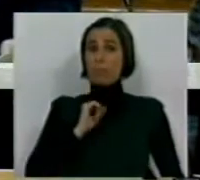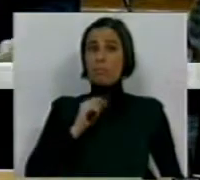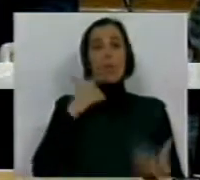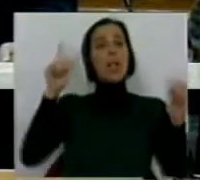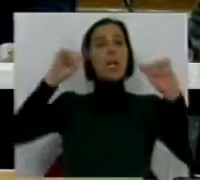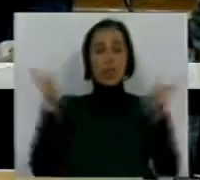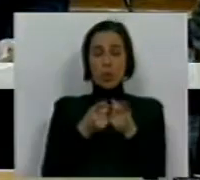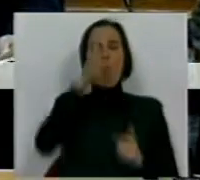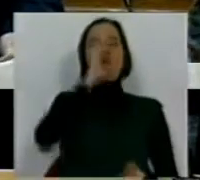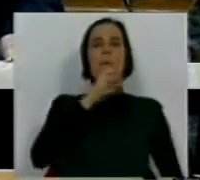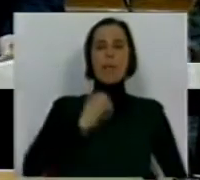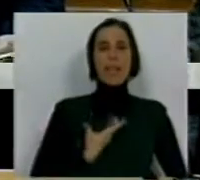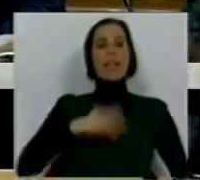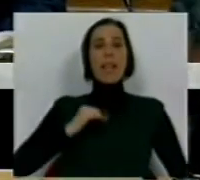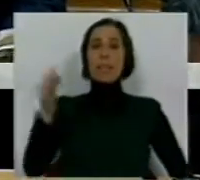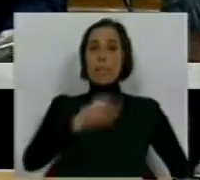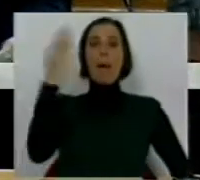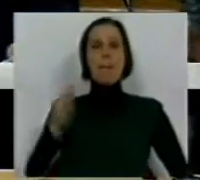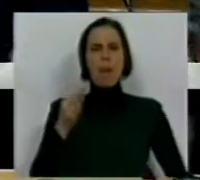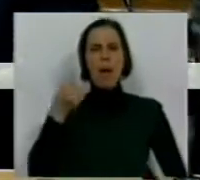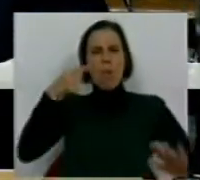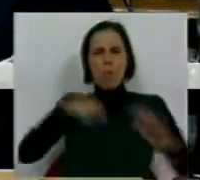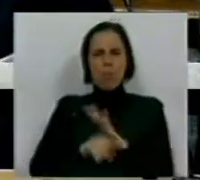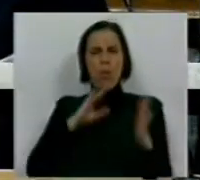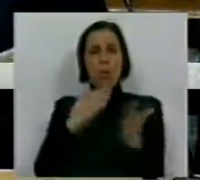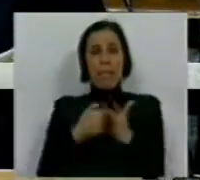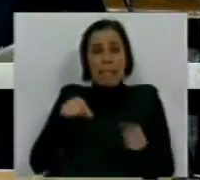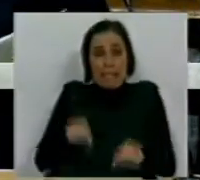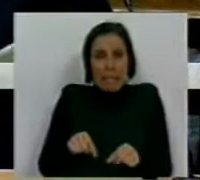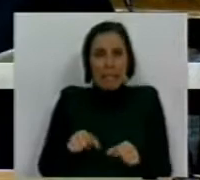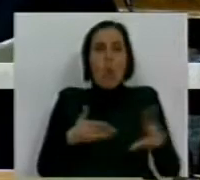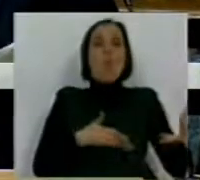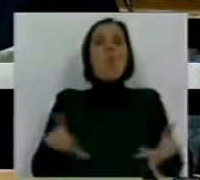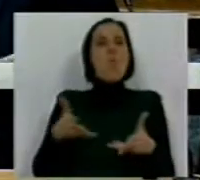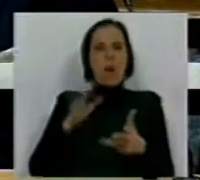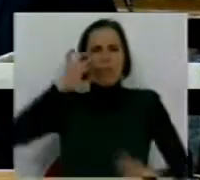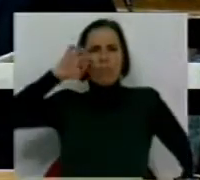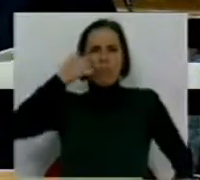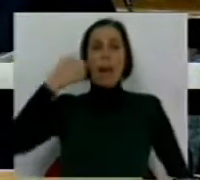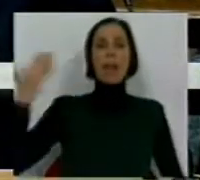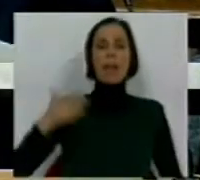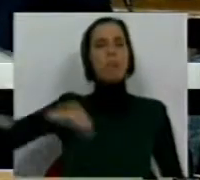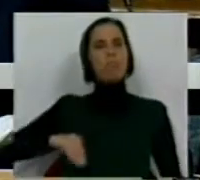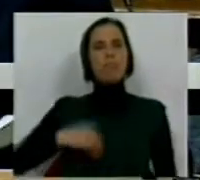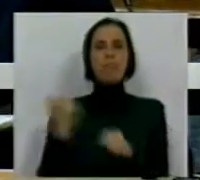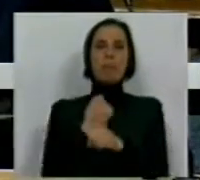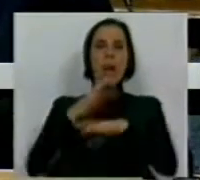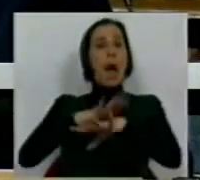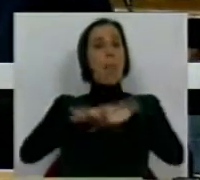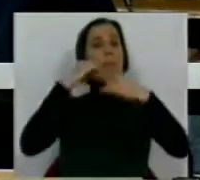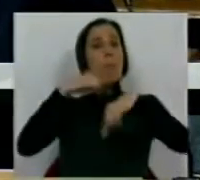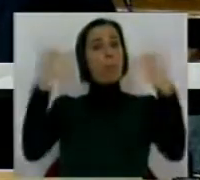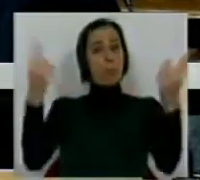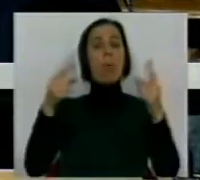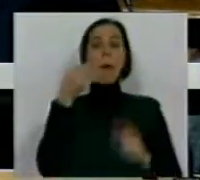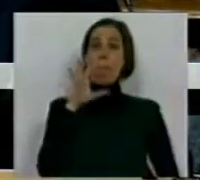Resumindo, o governo PSD-CDSPP aprofunda com este diploma o caminho de ataque aos direitos e salários dos trabalhadores da administração pública.